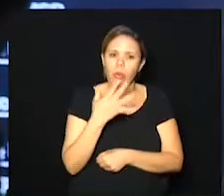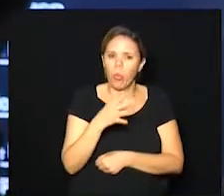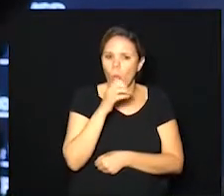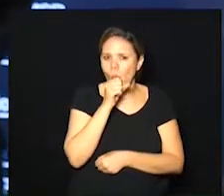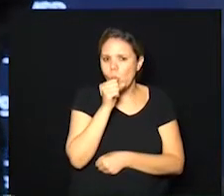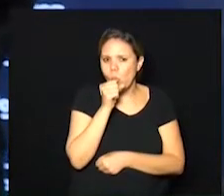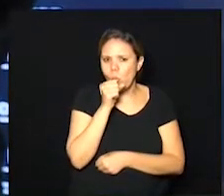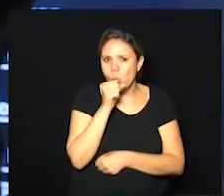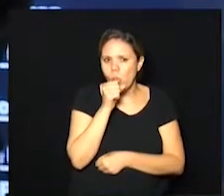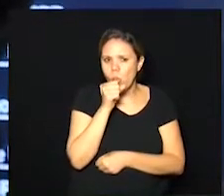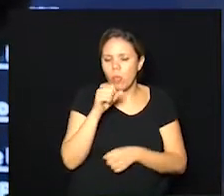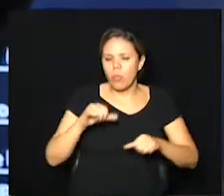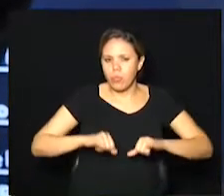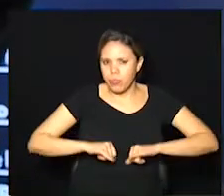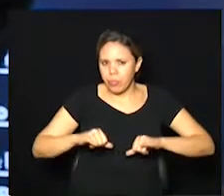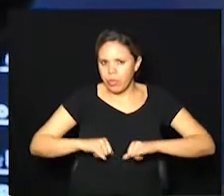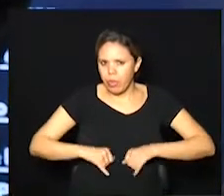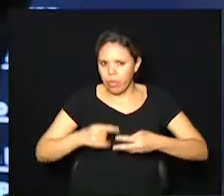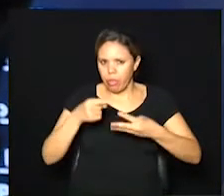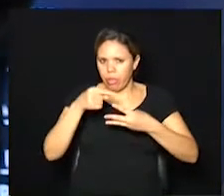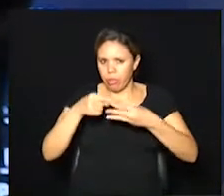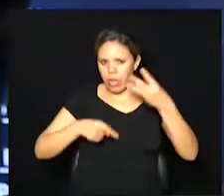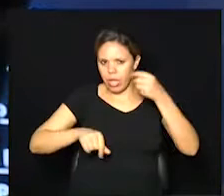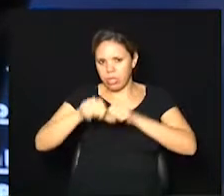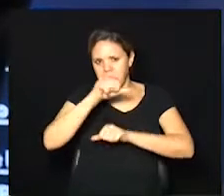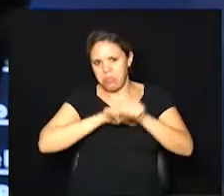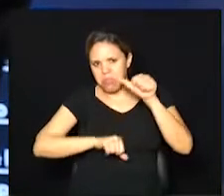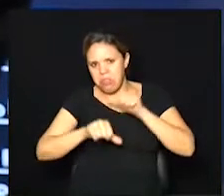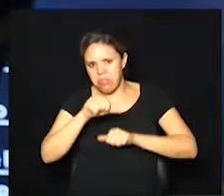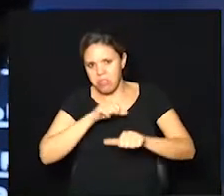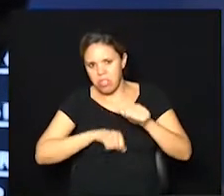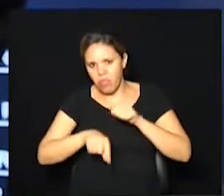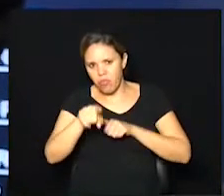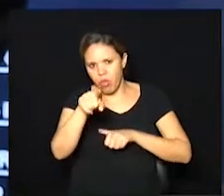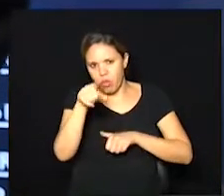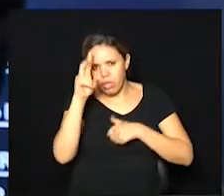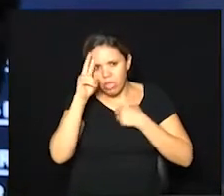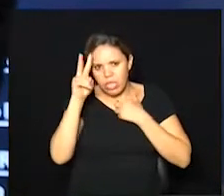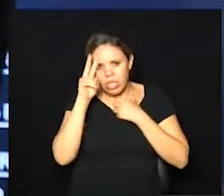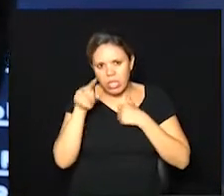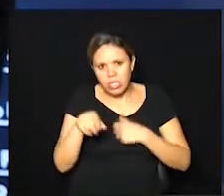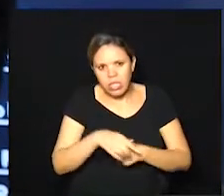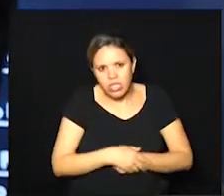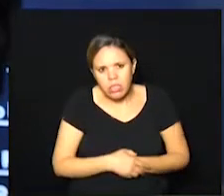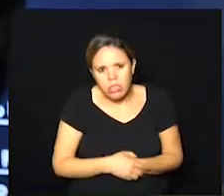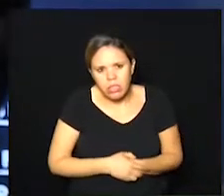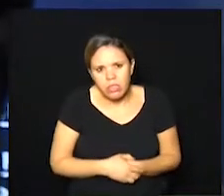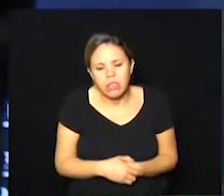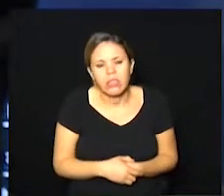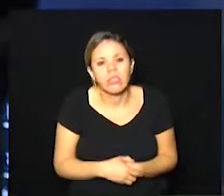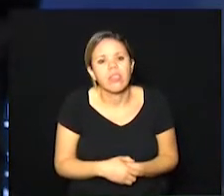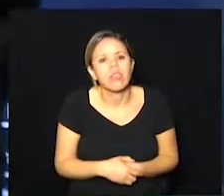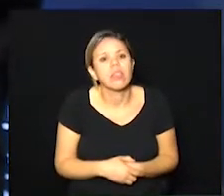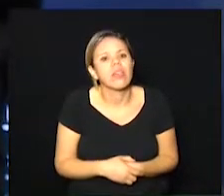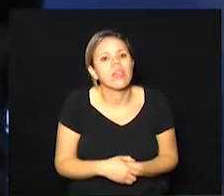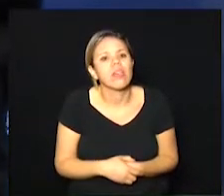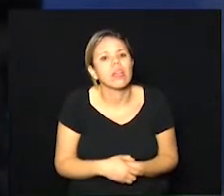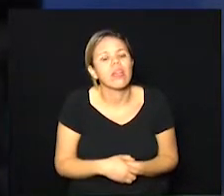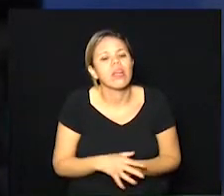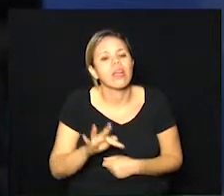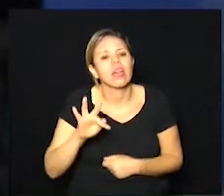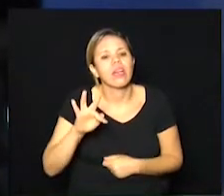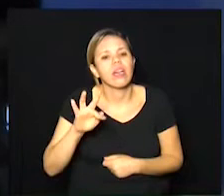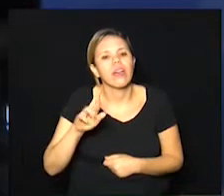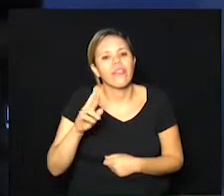Barretos sofreu três variações. E vocês se lembram aqui, olha, essa região de Franca,